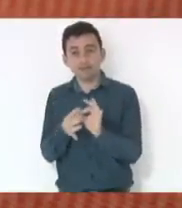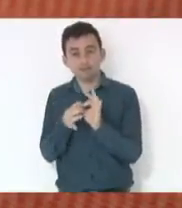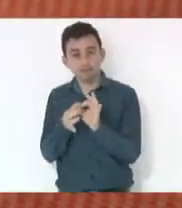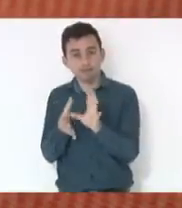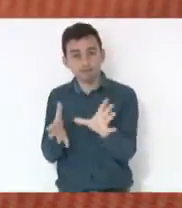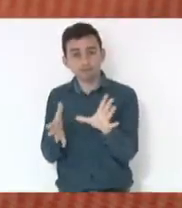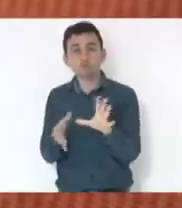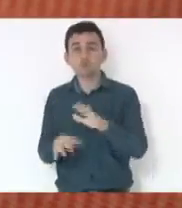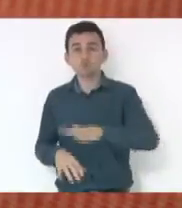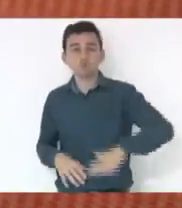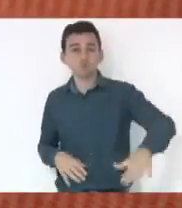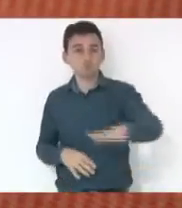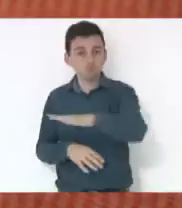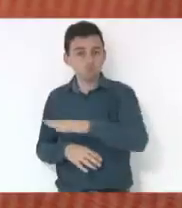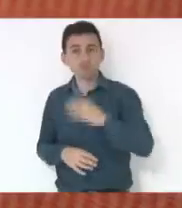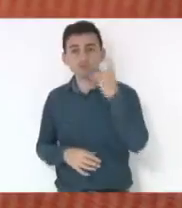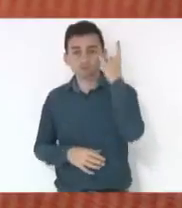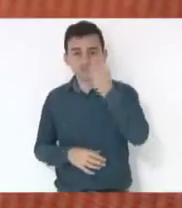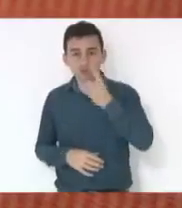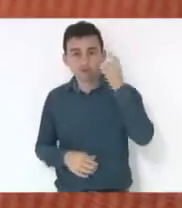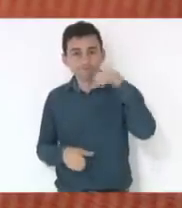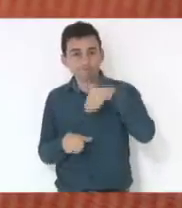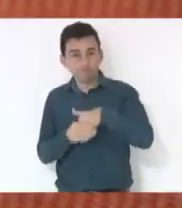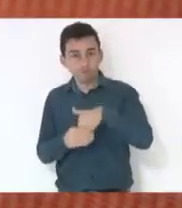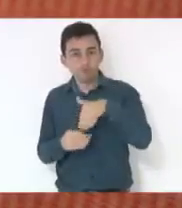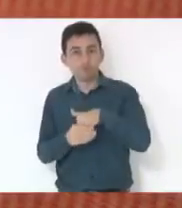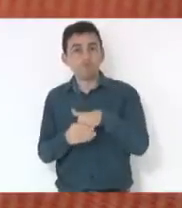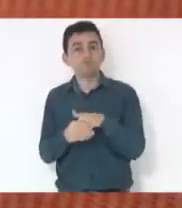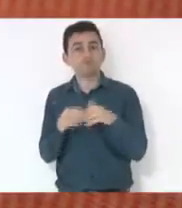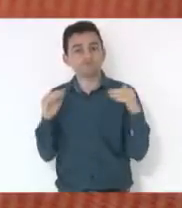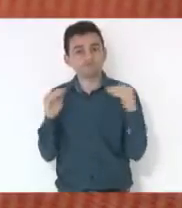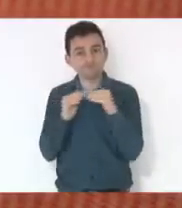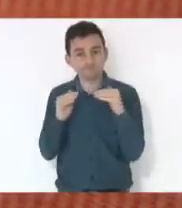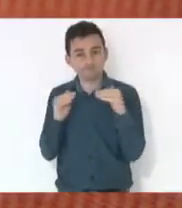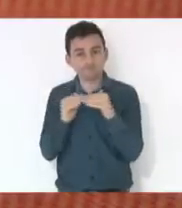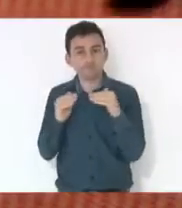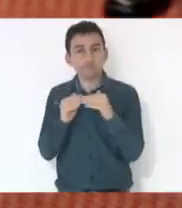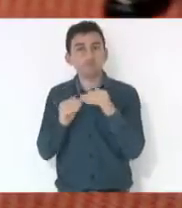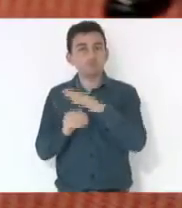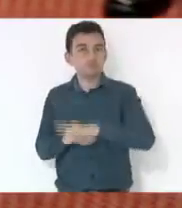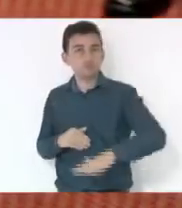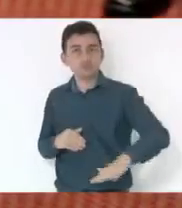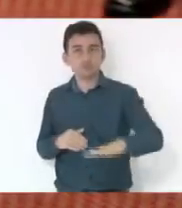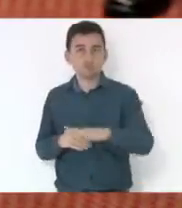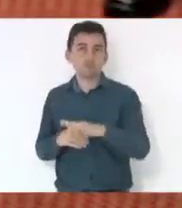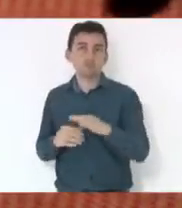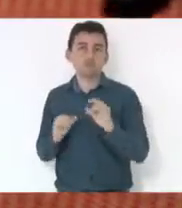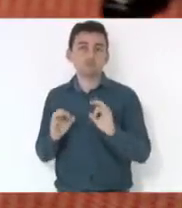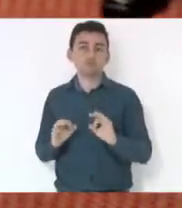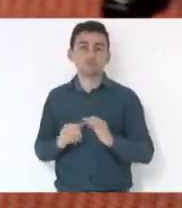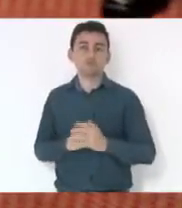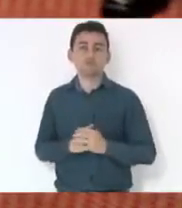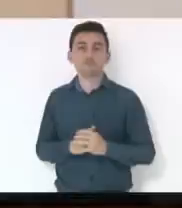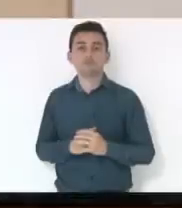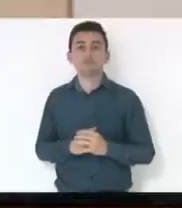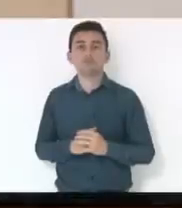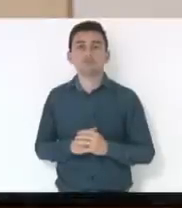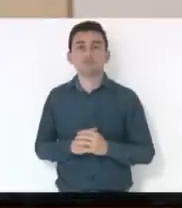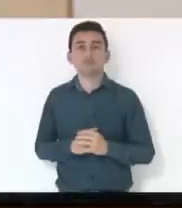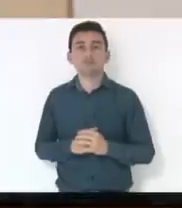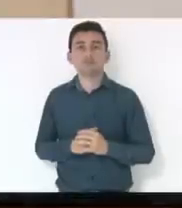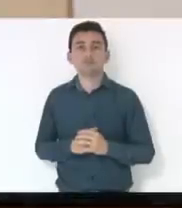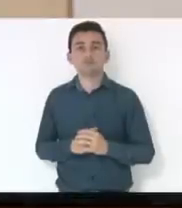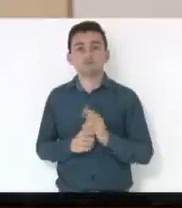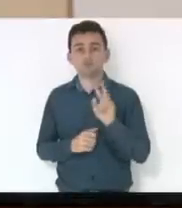que os deputados votem de acordo com os seus convencimentos. 2, 2.